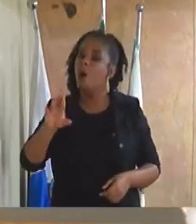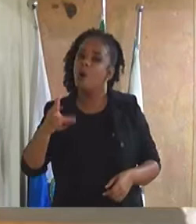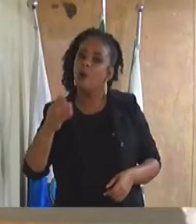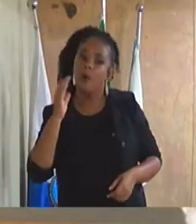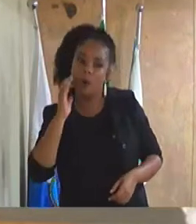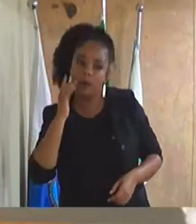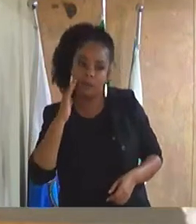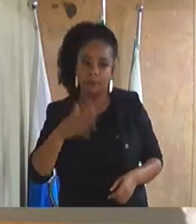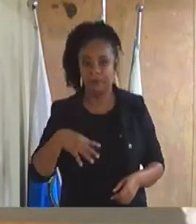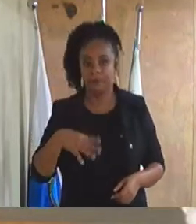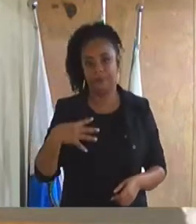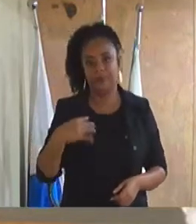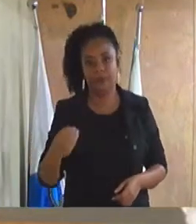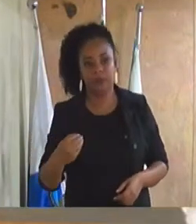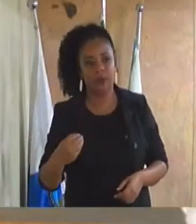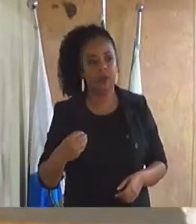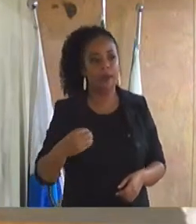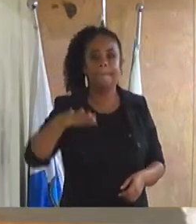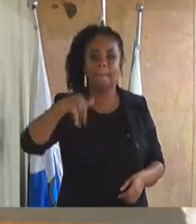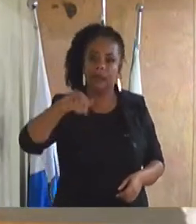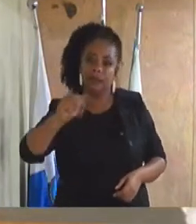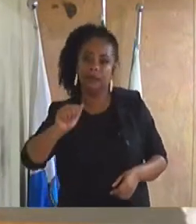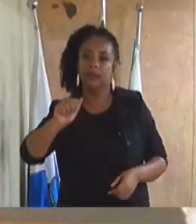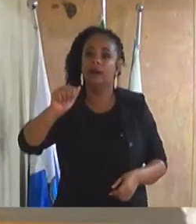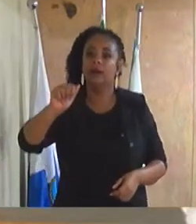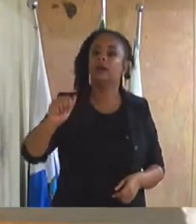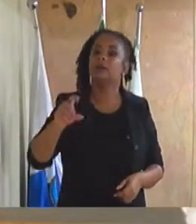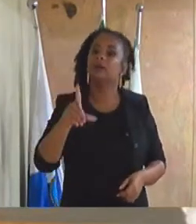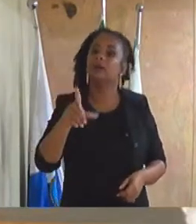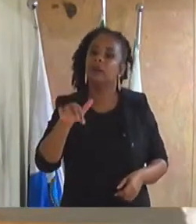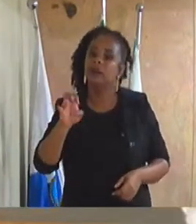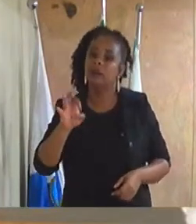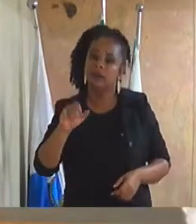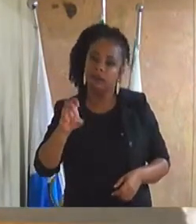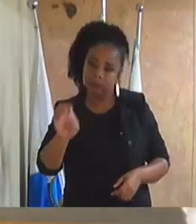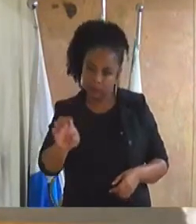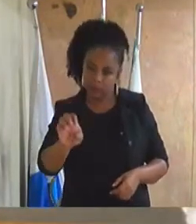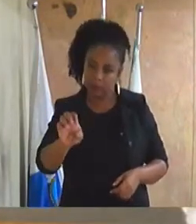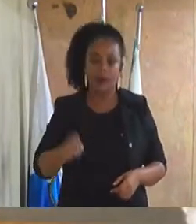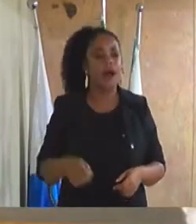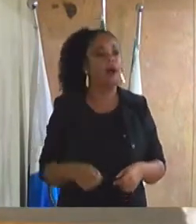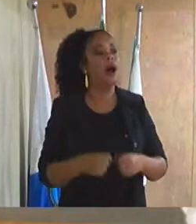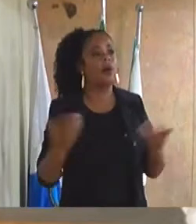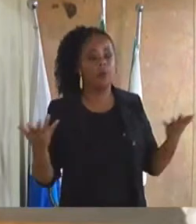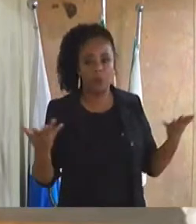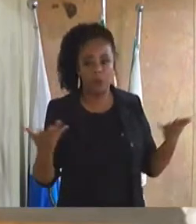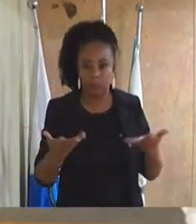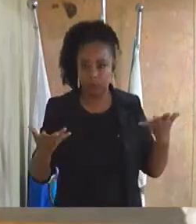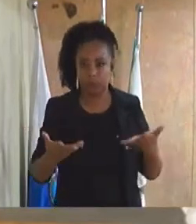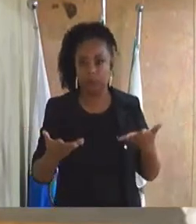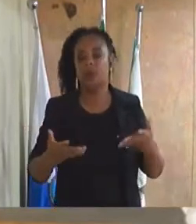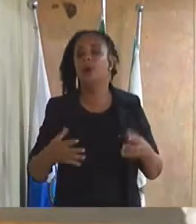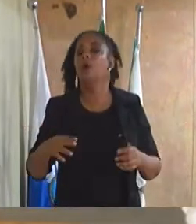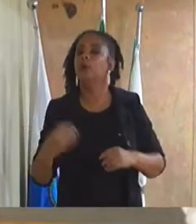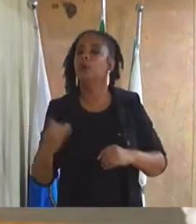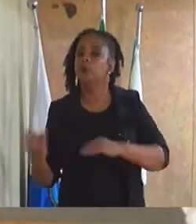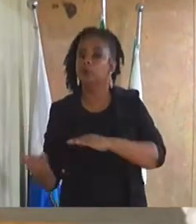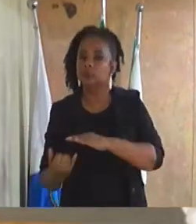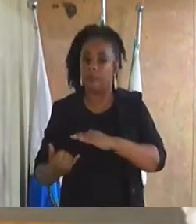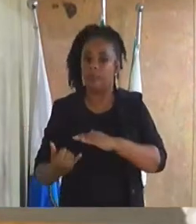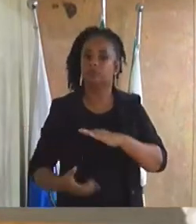Pereira Sodré e Maria Landerley de Jacis Duarte. Passando a dominar, Unidade Básica de Saúde, UBS,